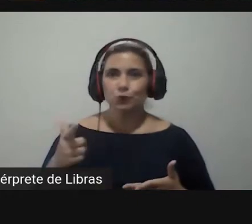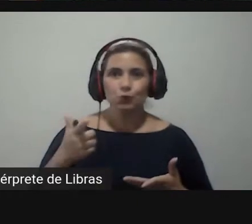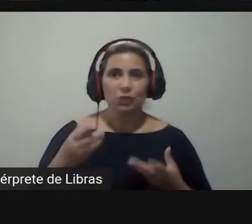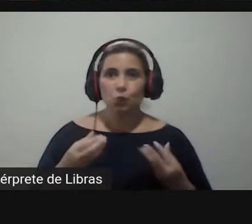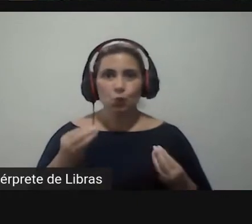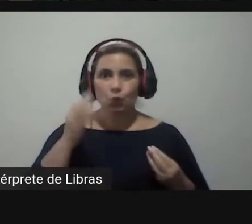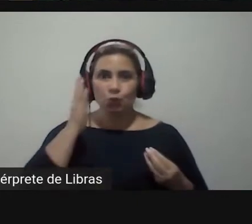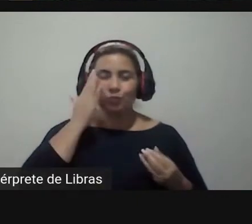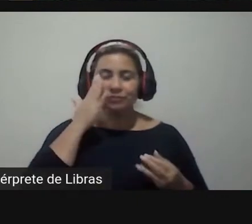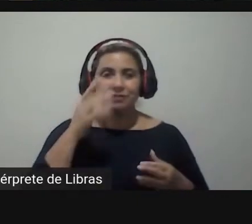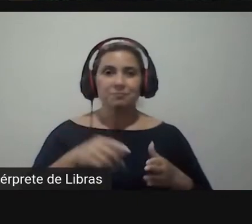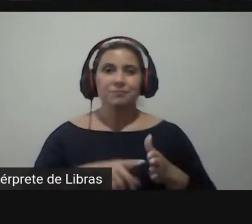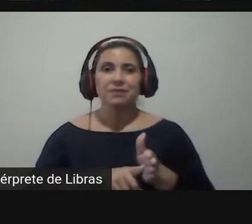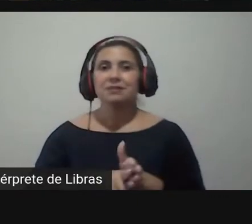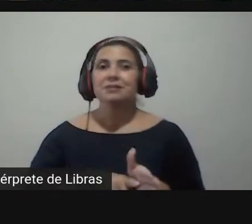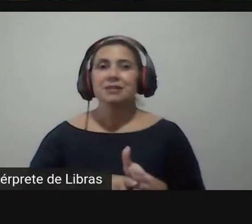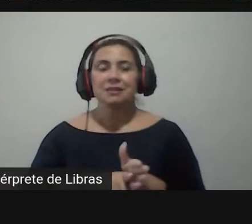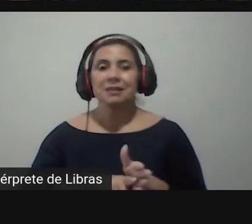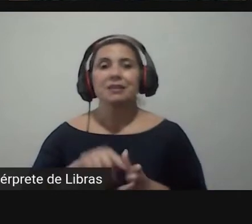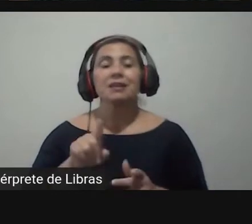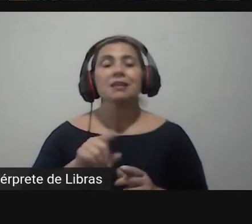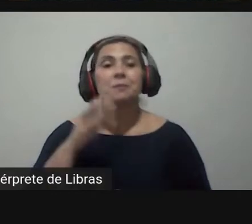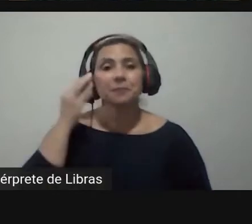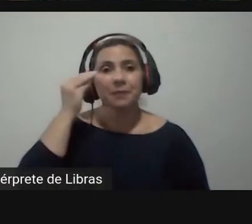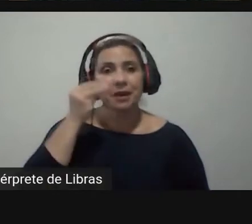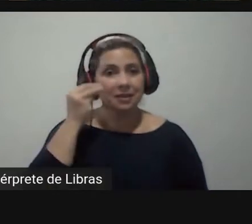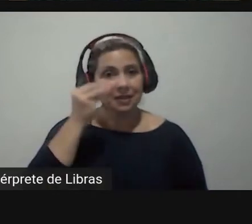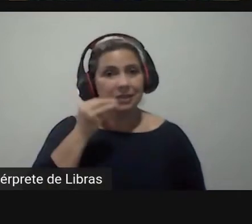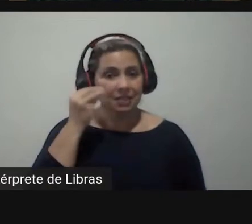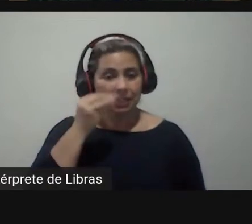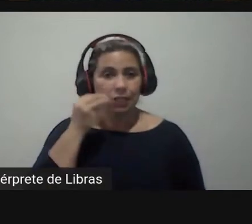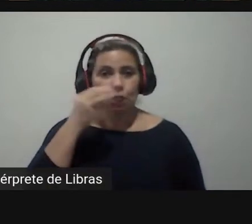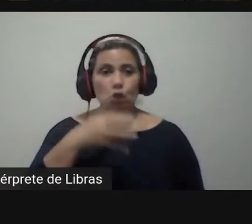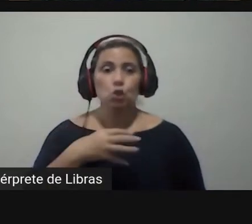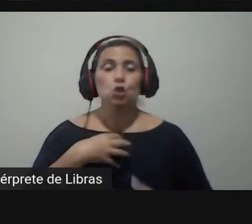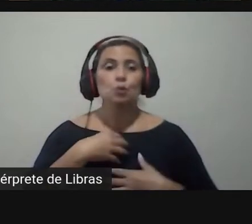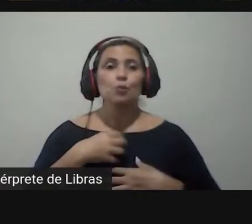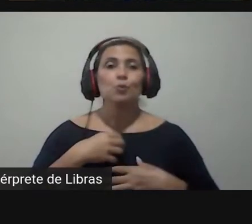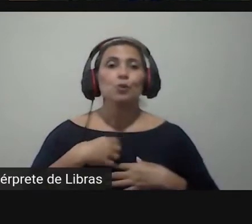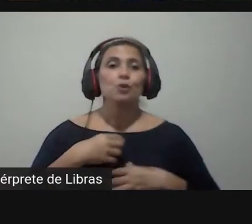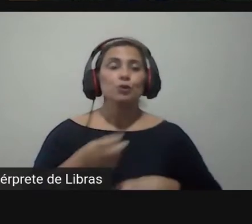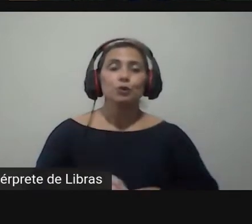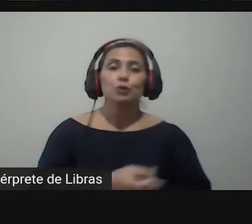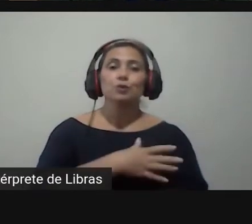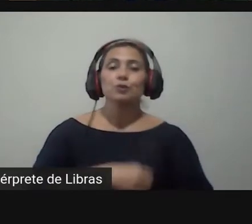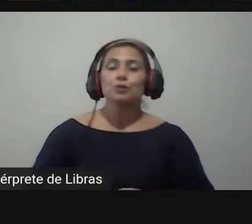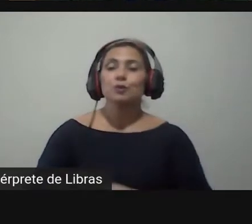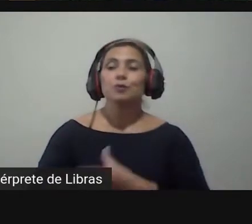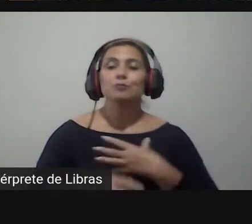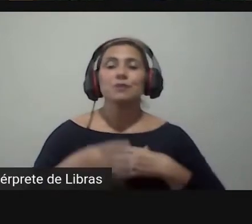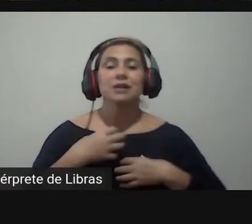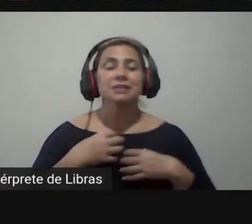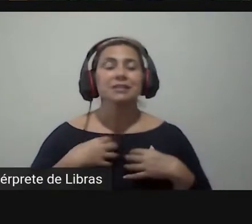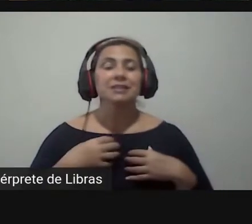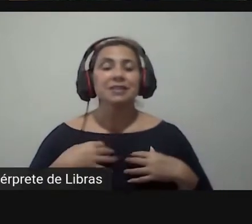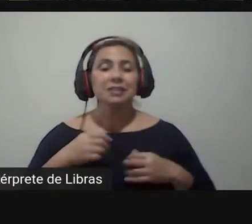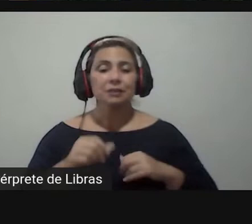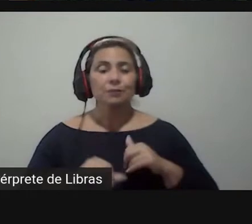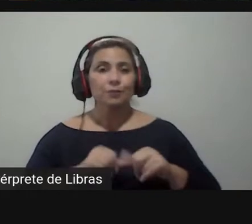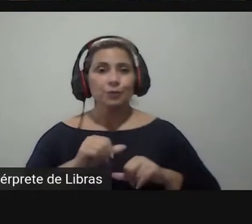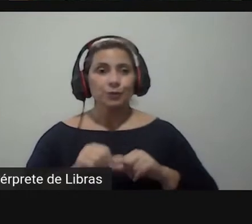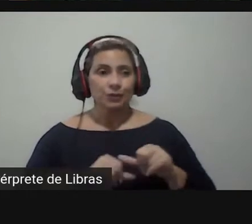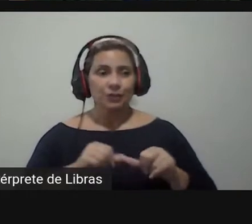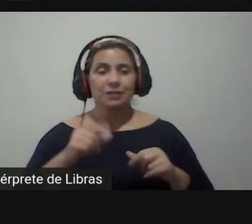acontece é que ao experimentarmos uma emoção nós sentimos no corpo alterações e essa alteração é